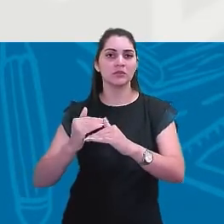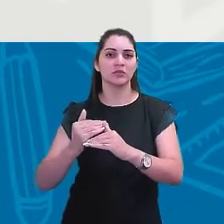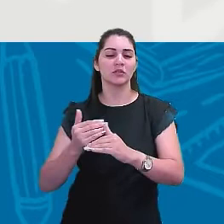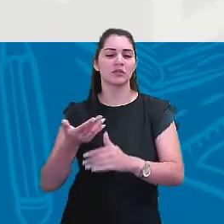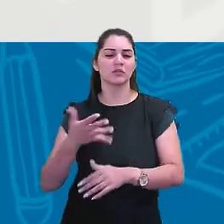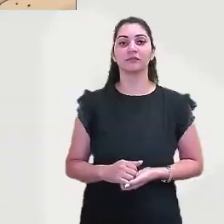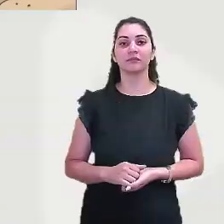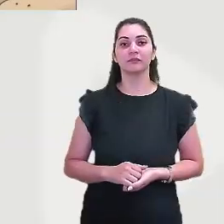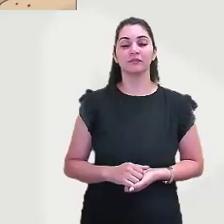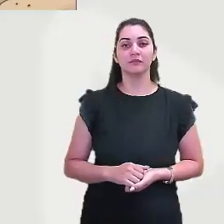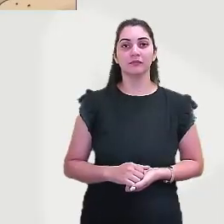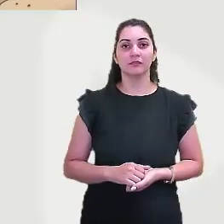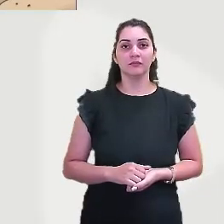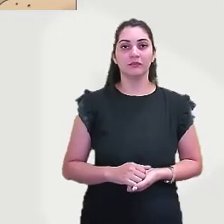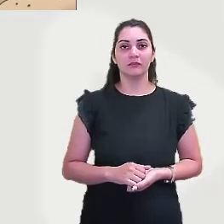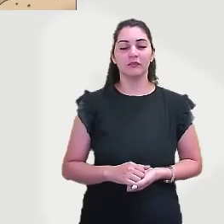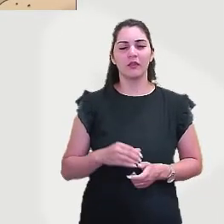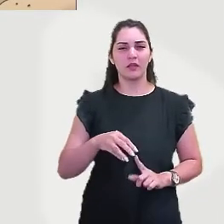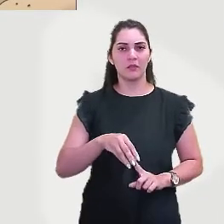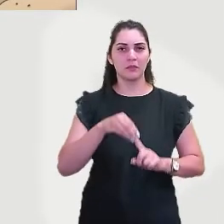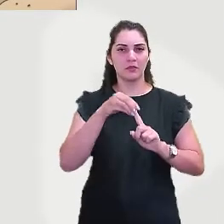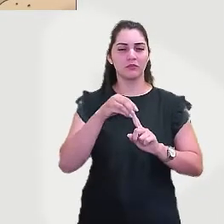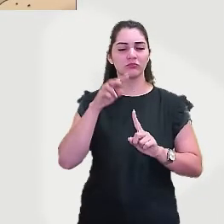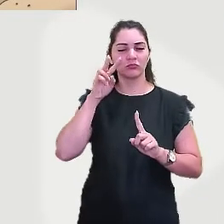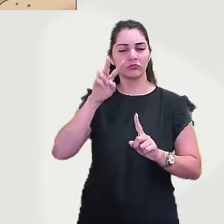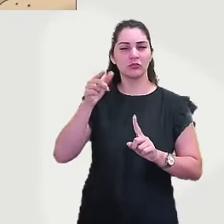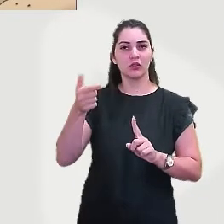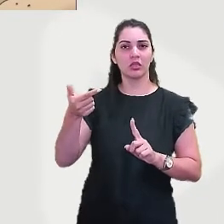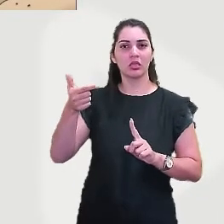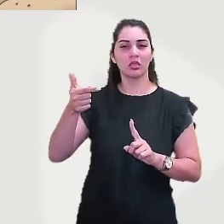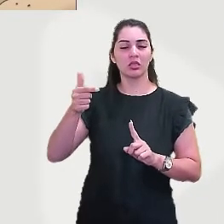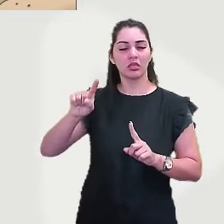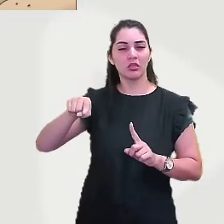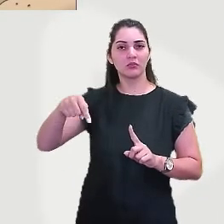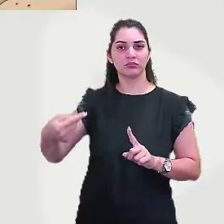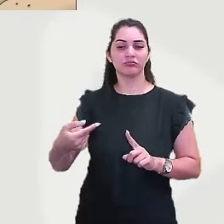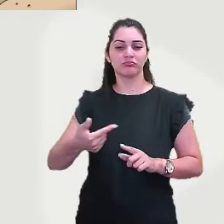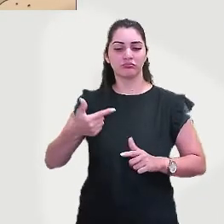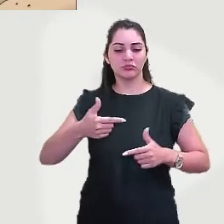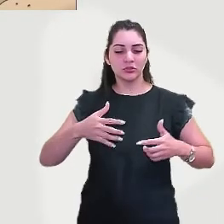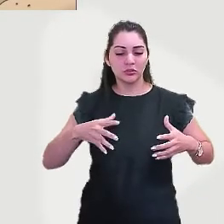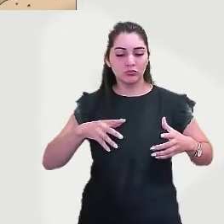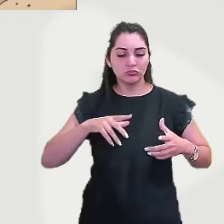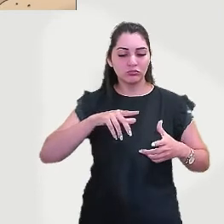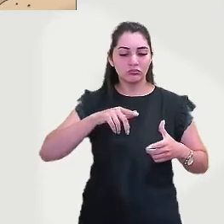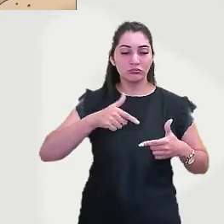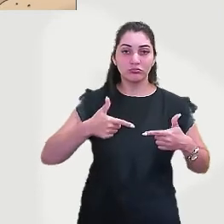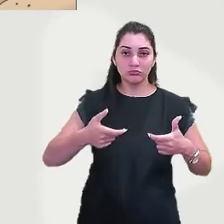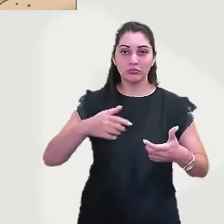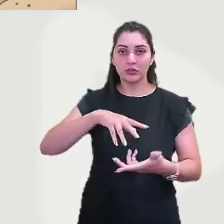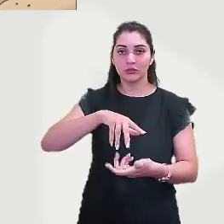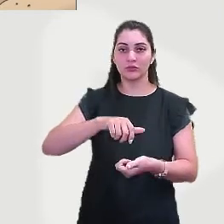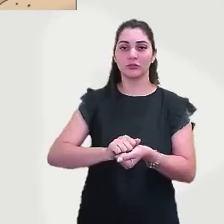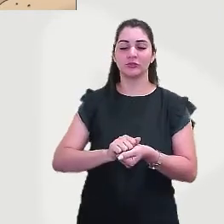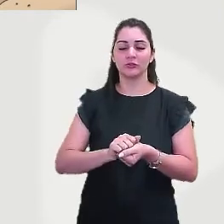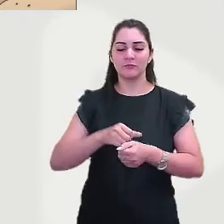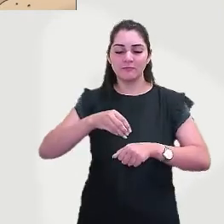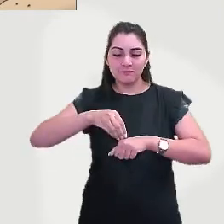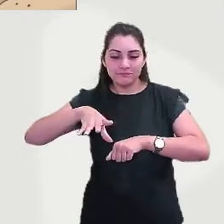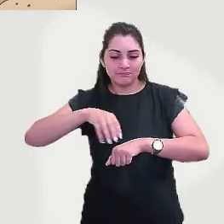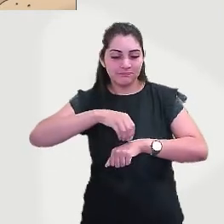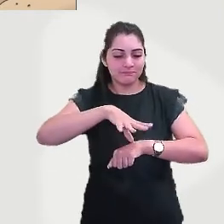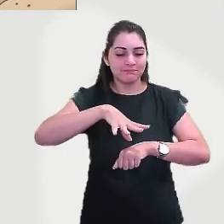1950, principalmente quando a gente vai ver depois da Segunda Guerra Mundial, que é com a expansão do capitalismo, empresas